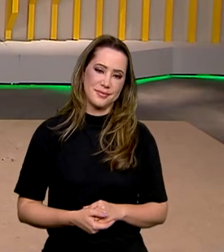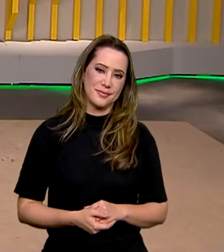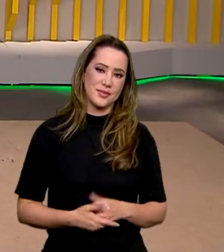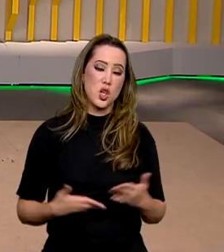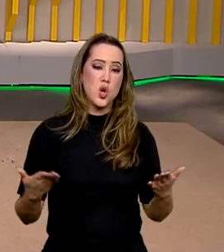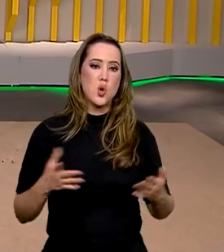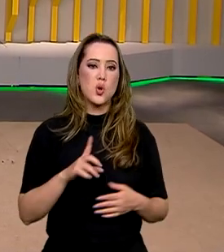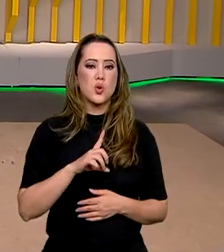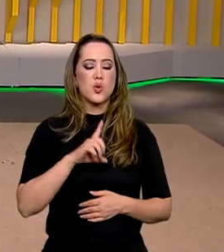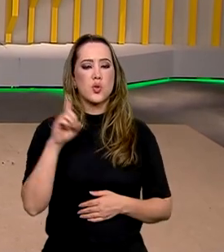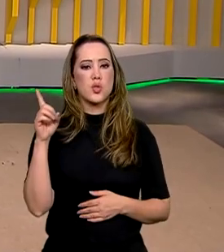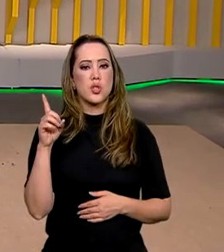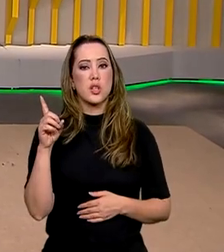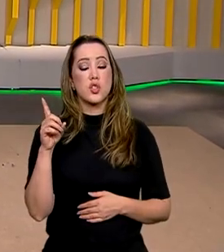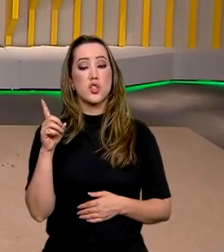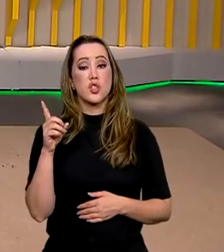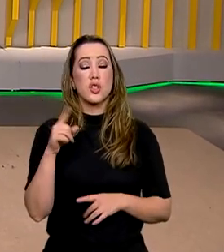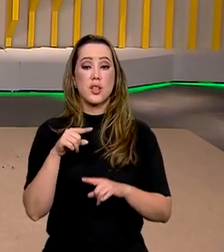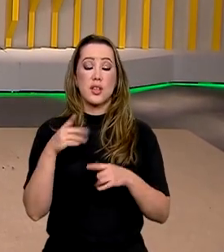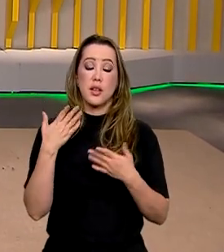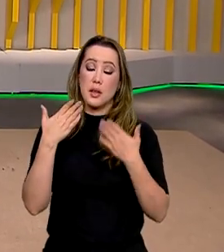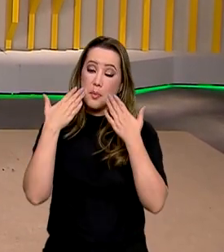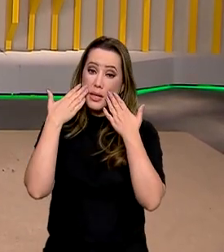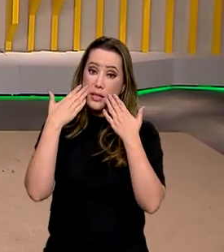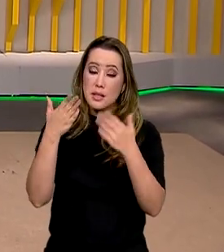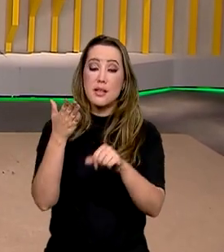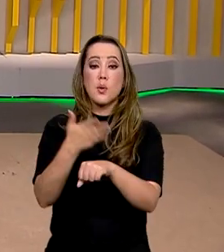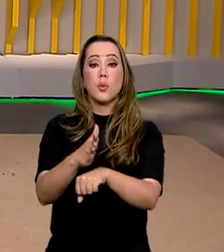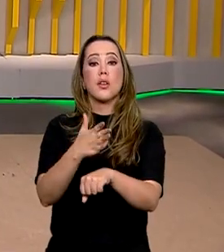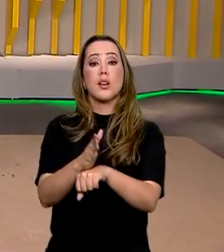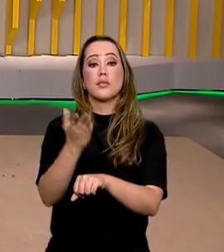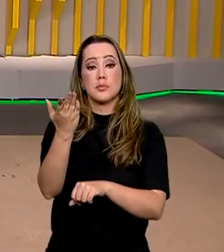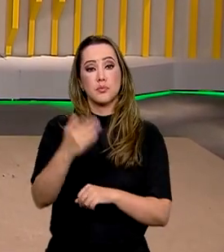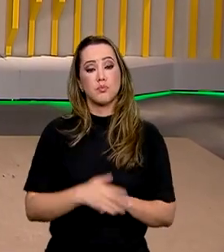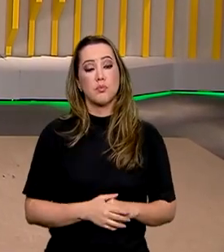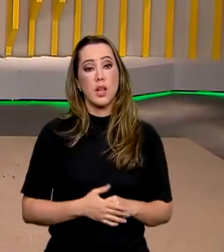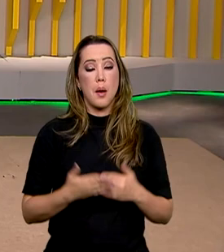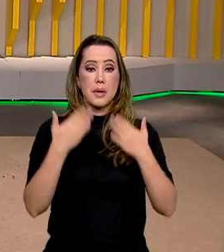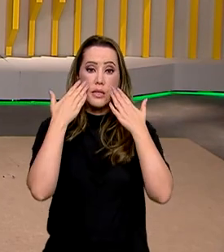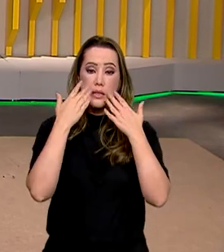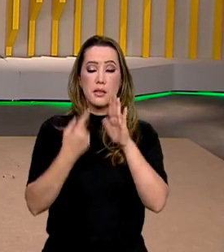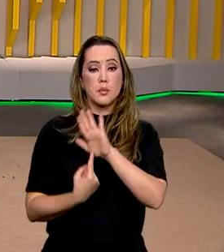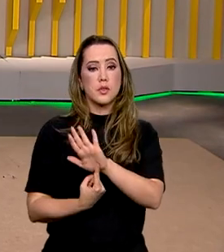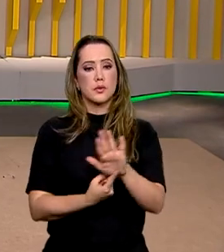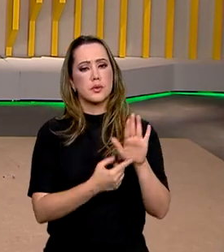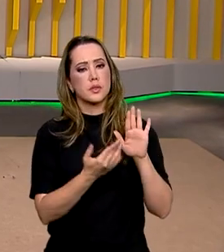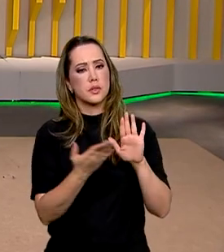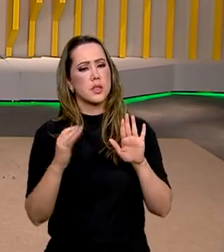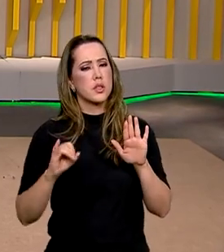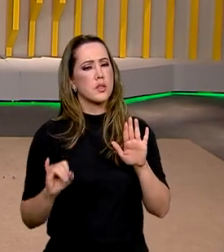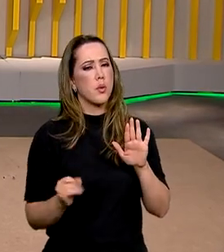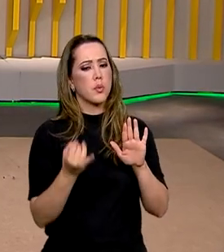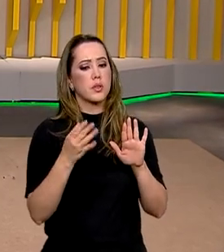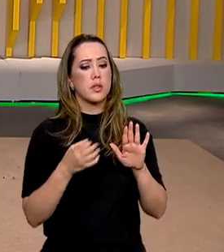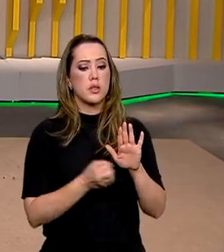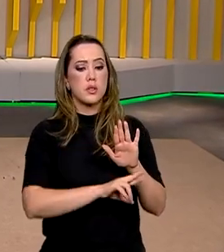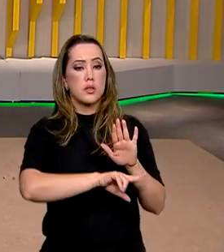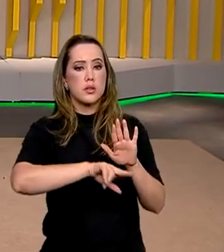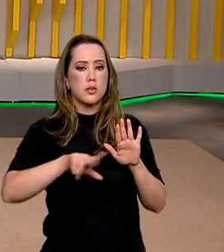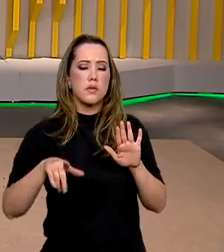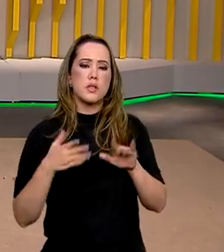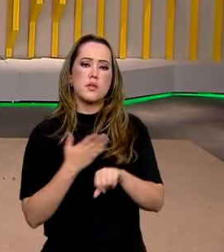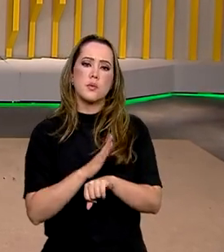E hoje é dia do quadro Qualifica, aqui no Brasil em Dia. O Qualifica mostra pra você diversas oportunidades de